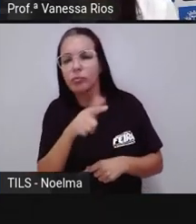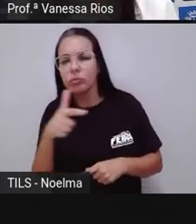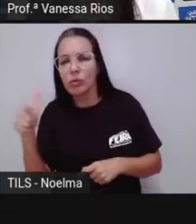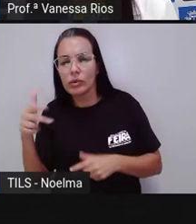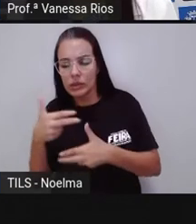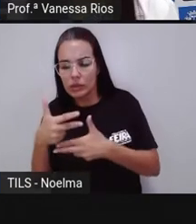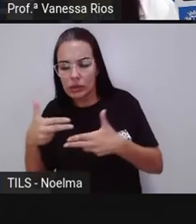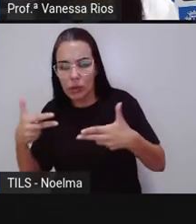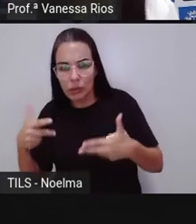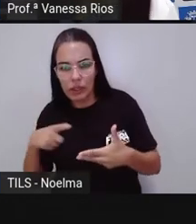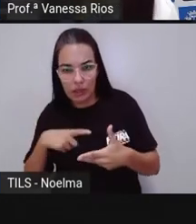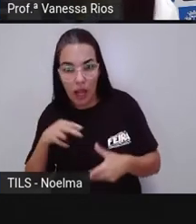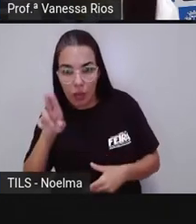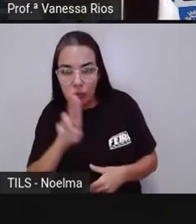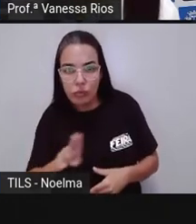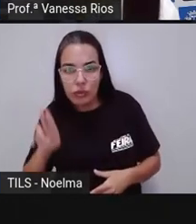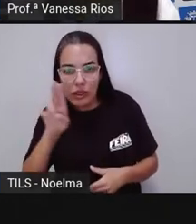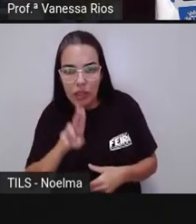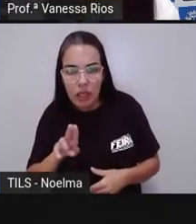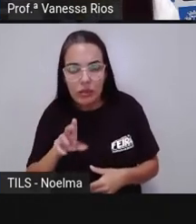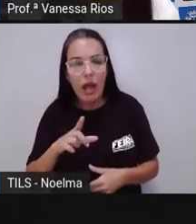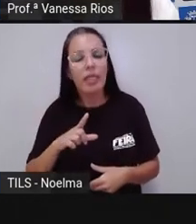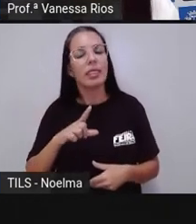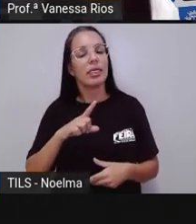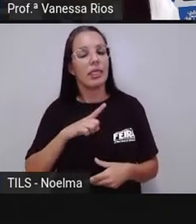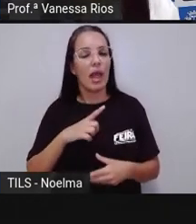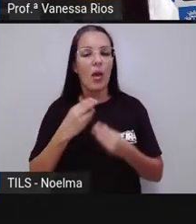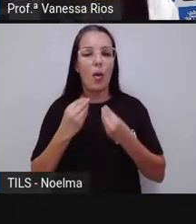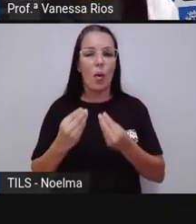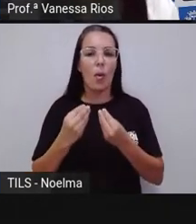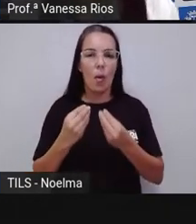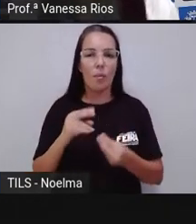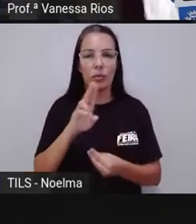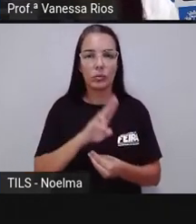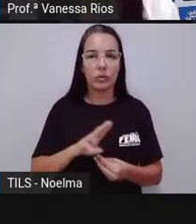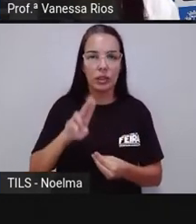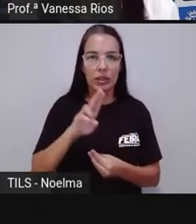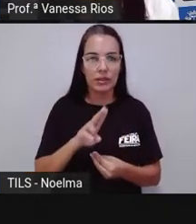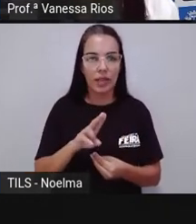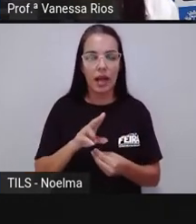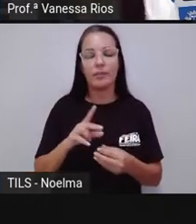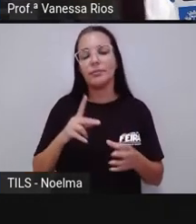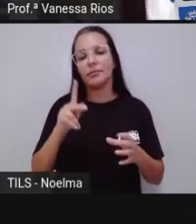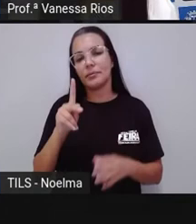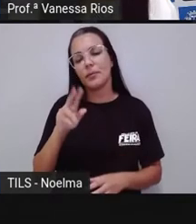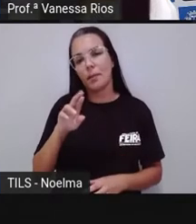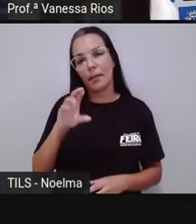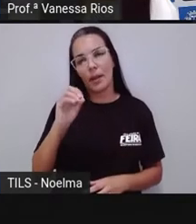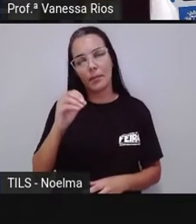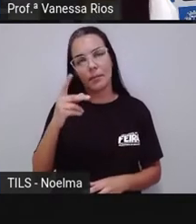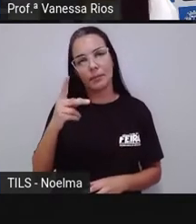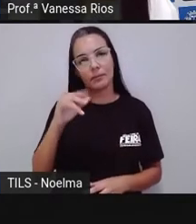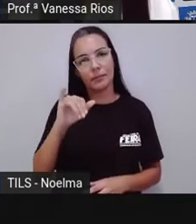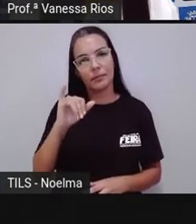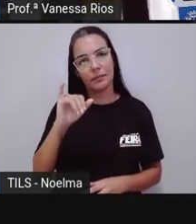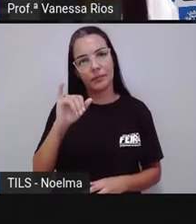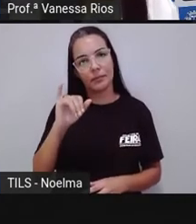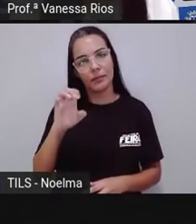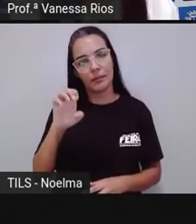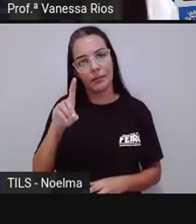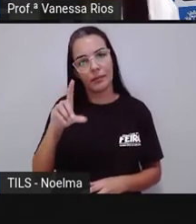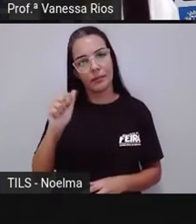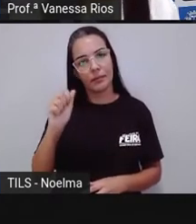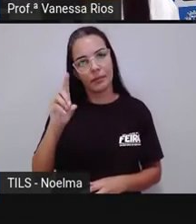utilidade, a gente também possa utilizar essa propriedade diante das nossas necessidades, né?